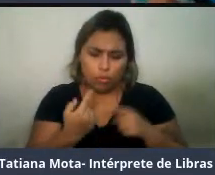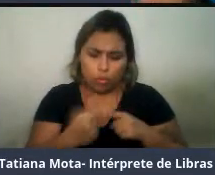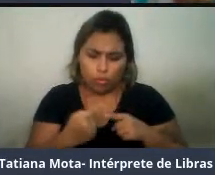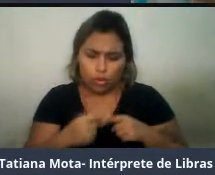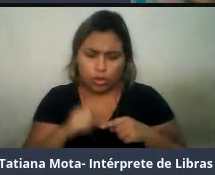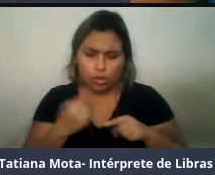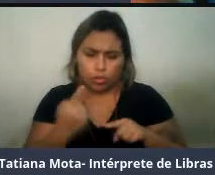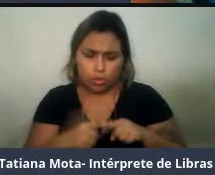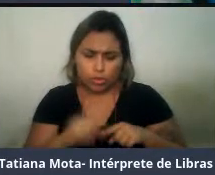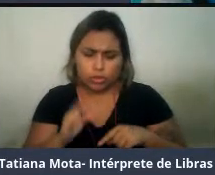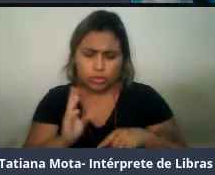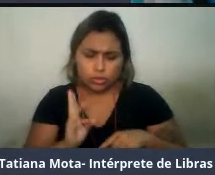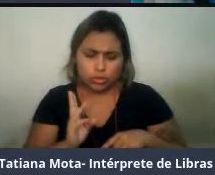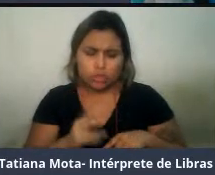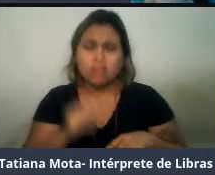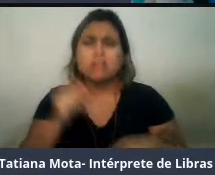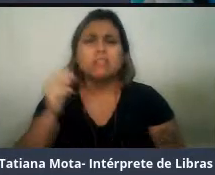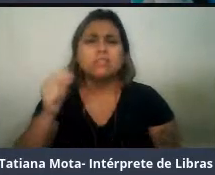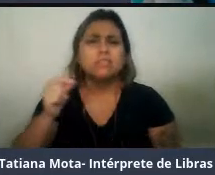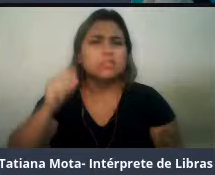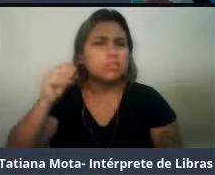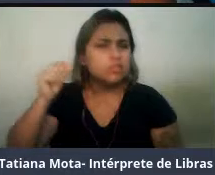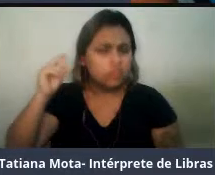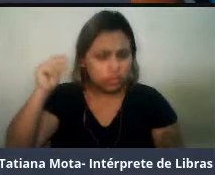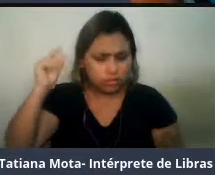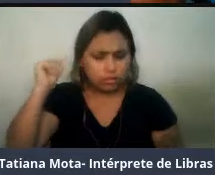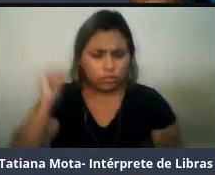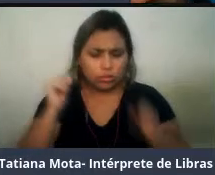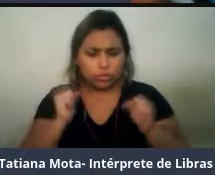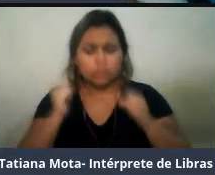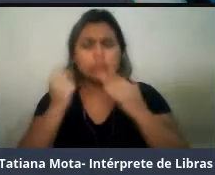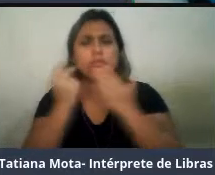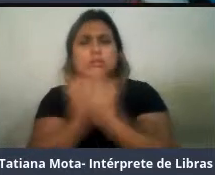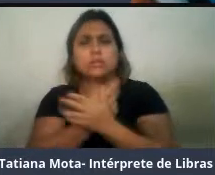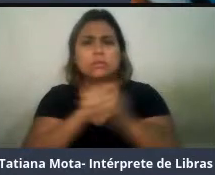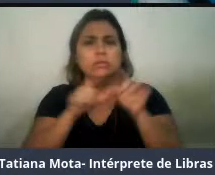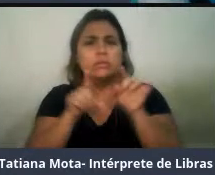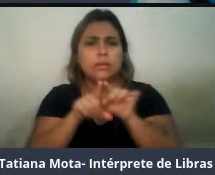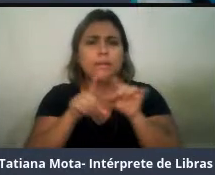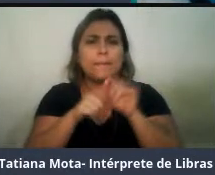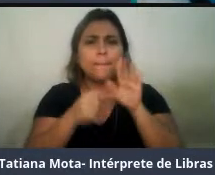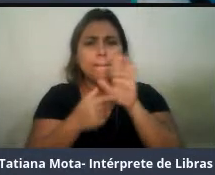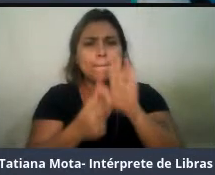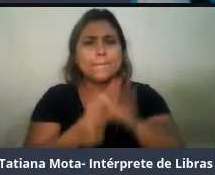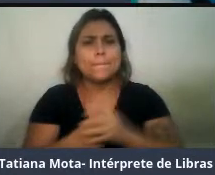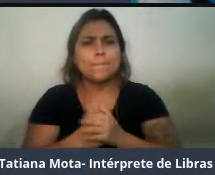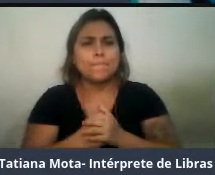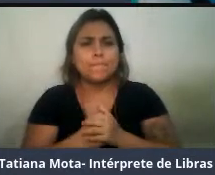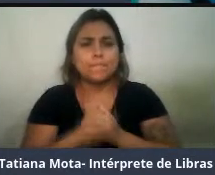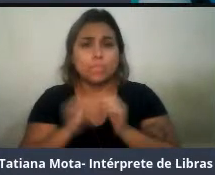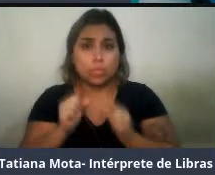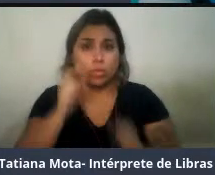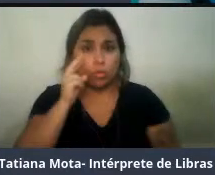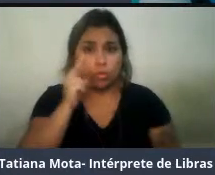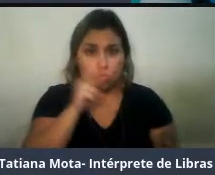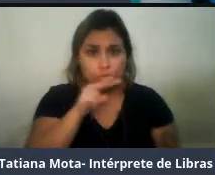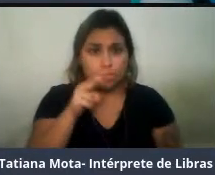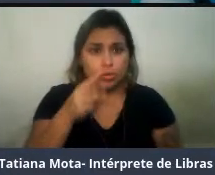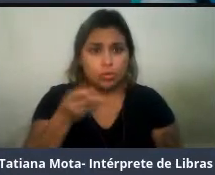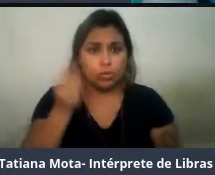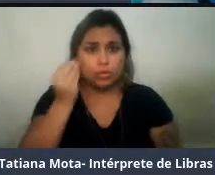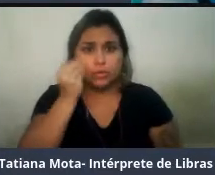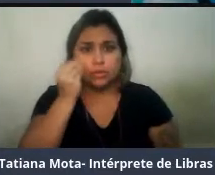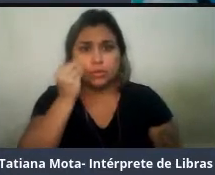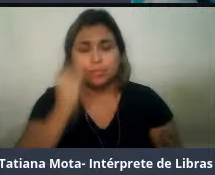falou, eles podem dar pistas para a gente também de como ocorreu, aqui para vocês verem onde estão localizadas, né, essas linhagens mais